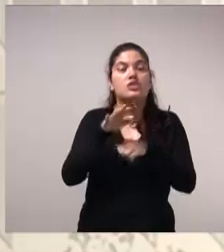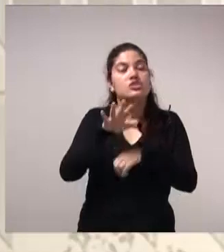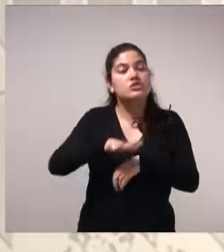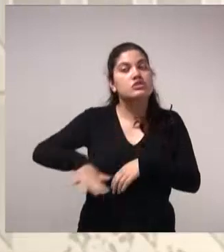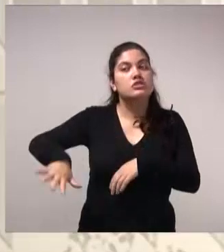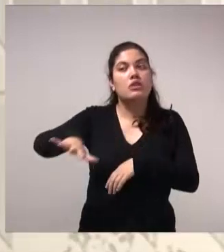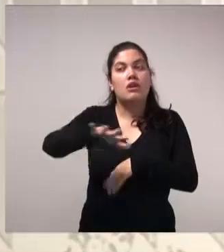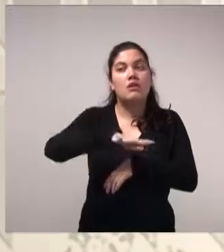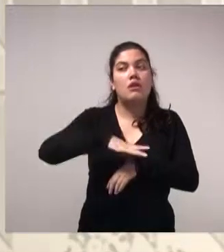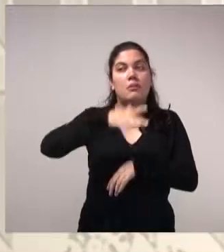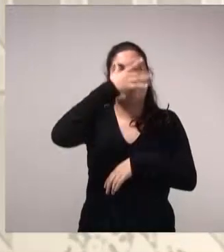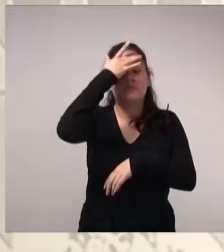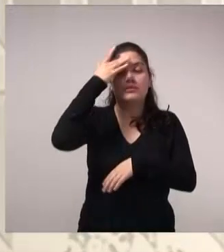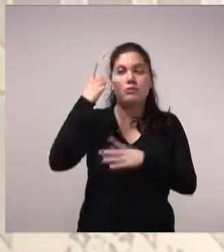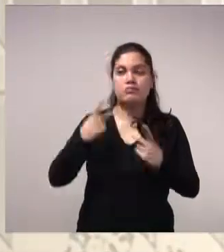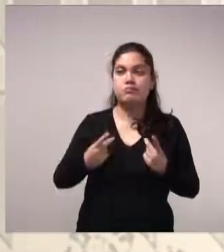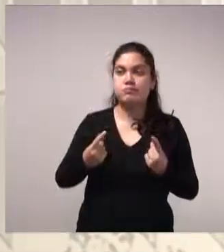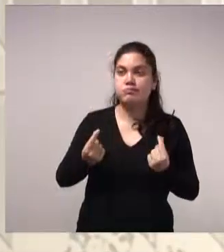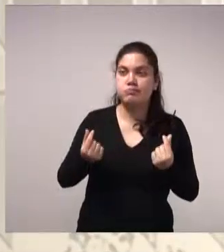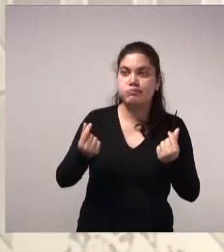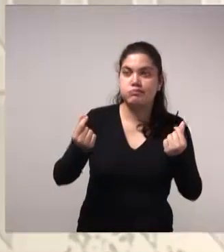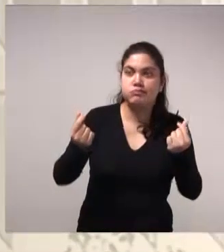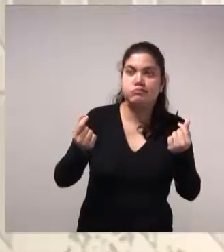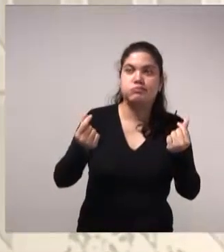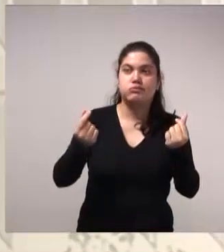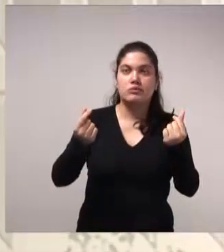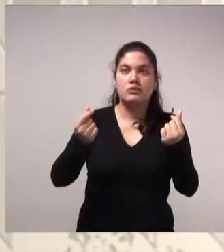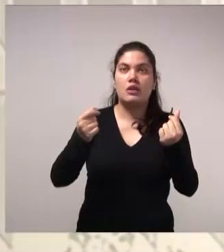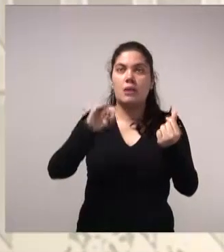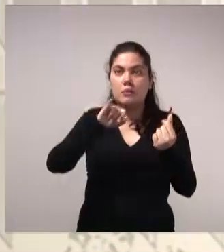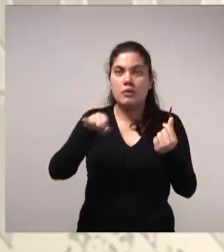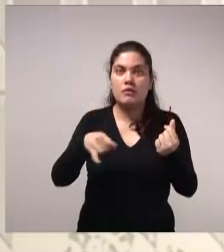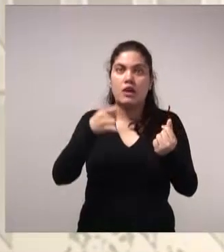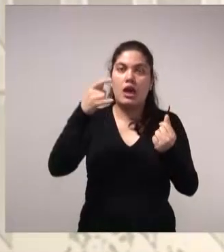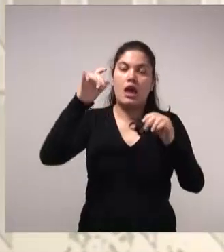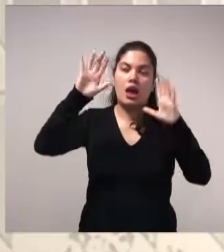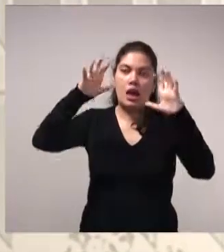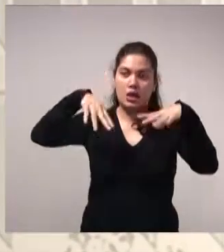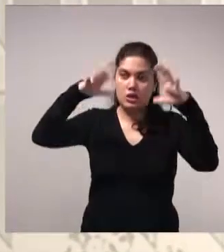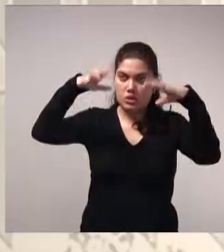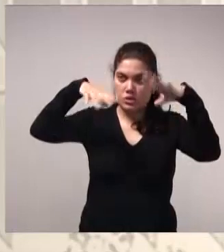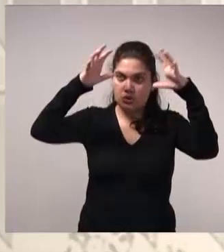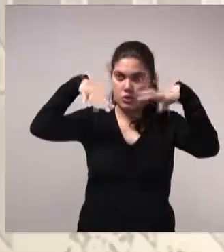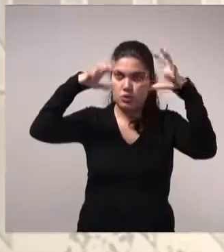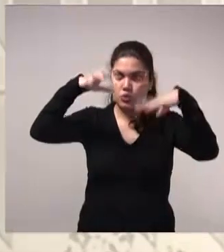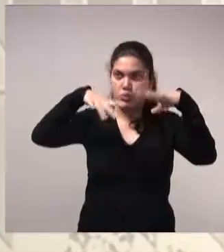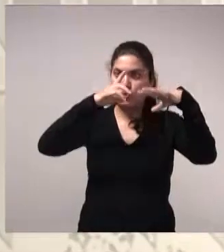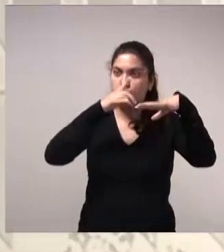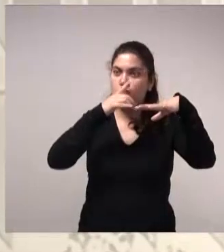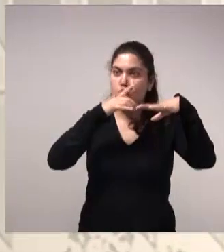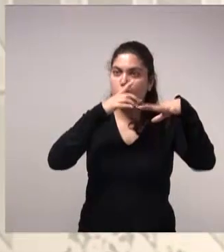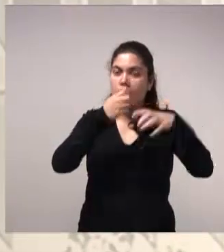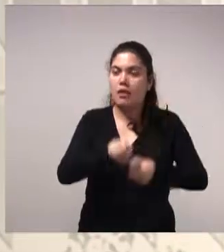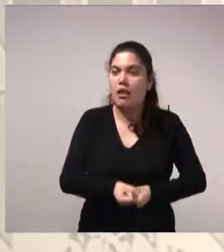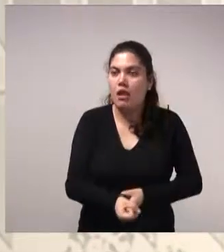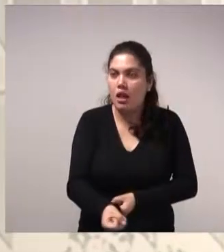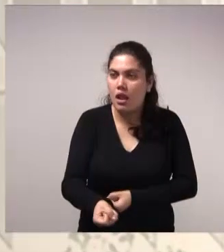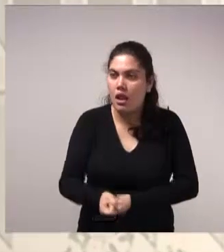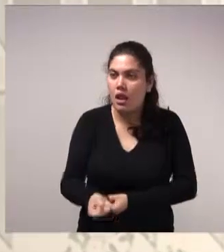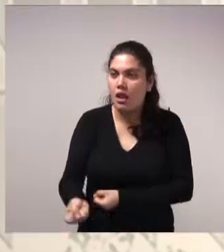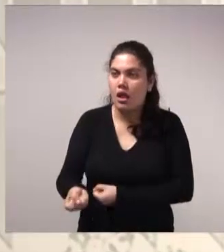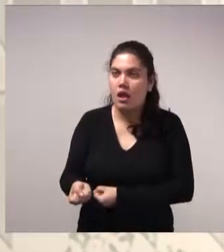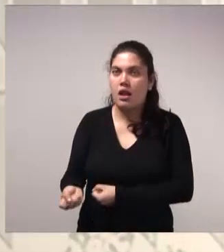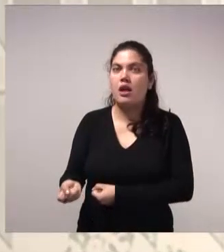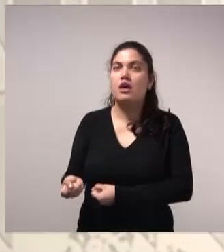o aproveitamento de água da chuva em irrigação e lavagem de pisos demonstrou-se